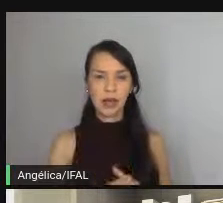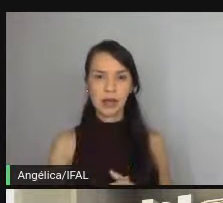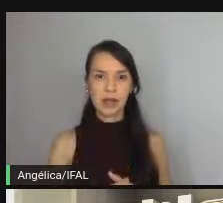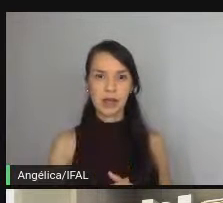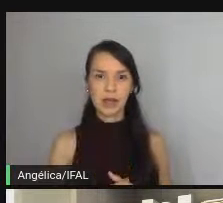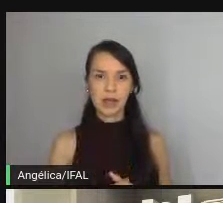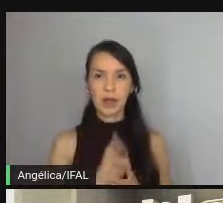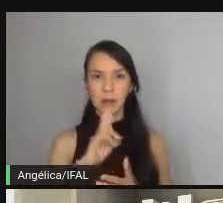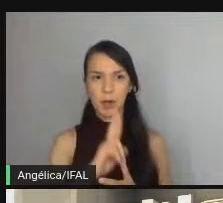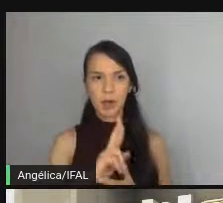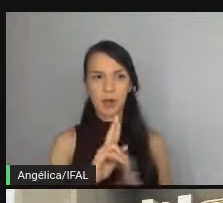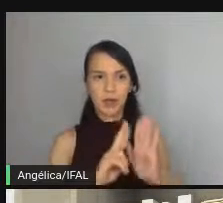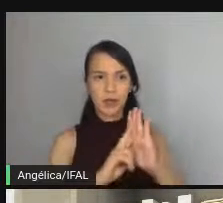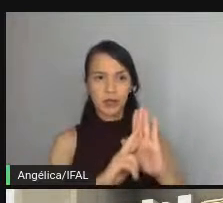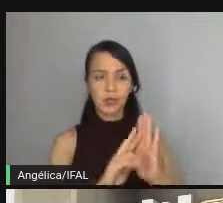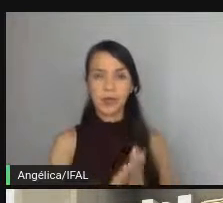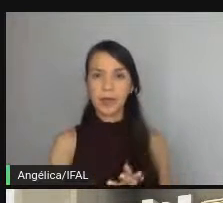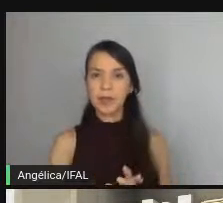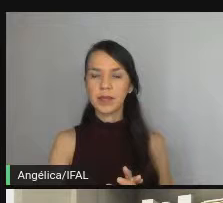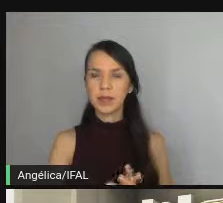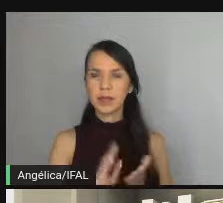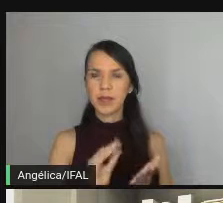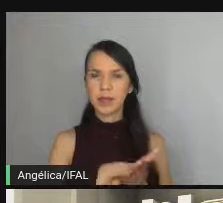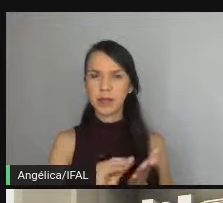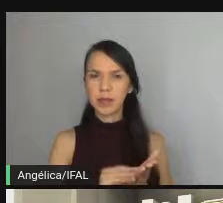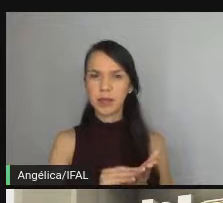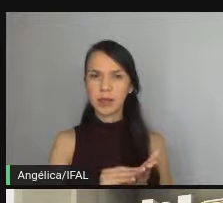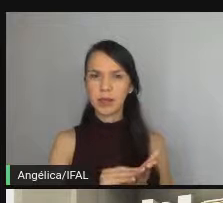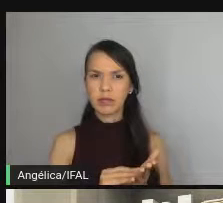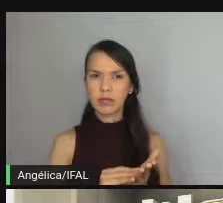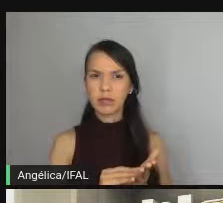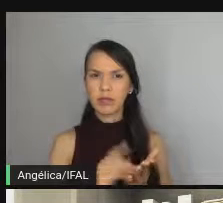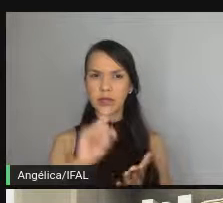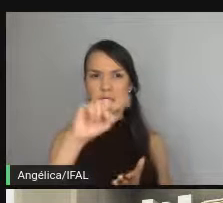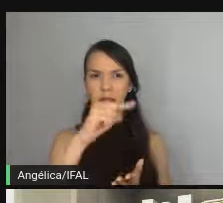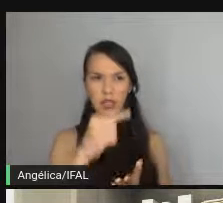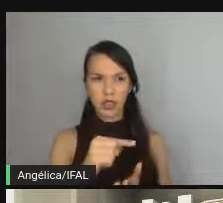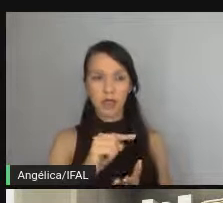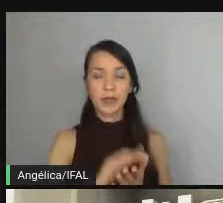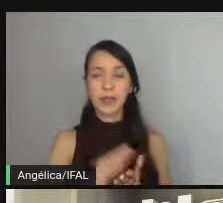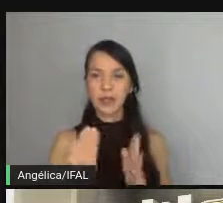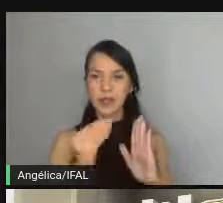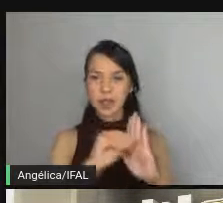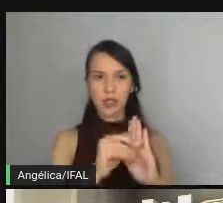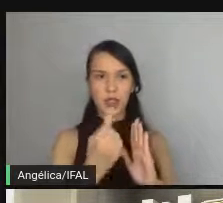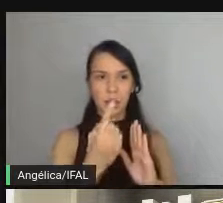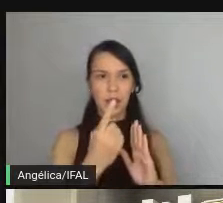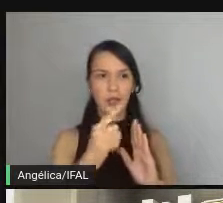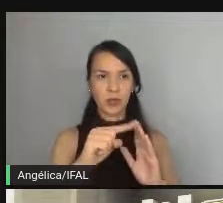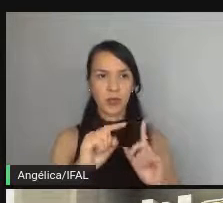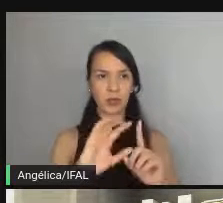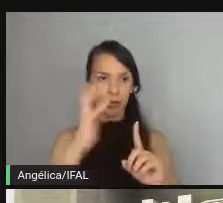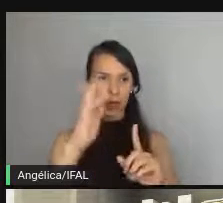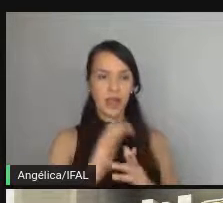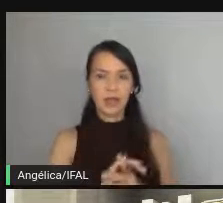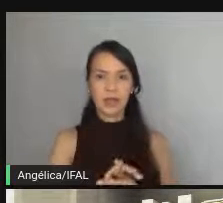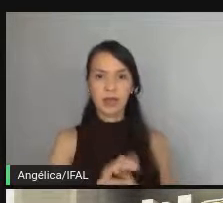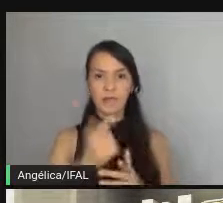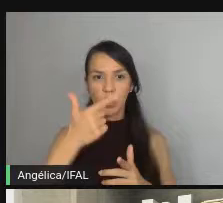é faltou alguma coisa aqui faltou aqui foi mal só fiz adicionar o caso vamos rodar de novo beleza